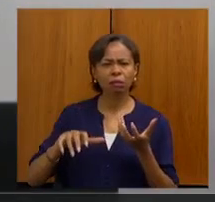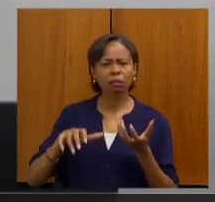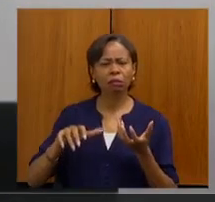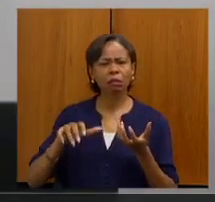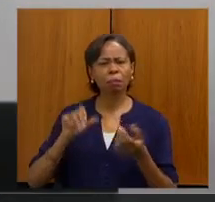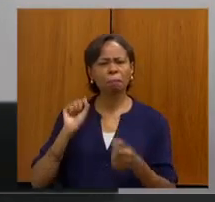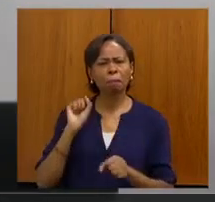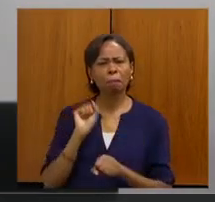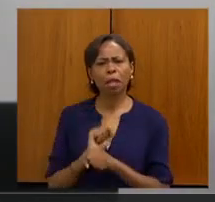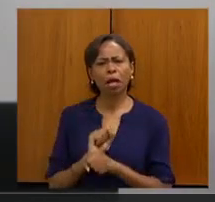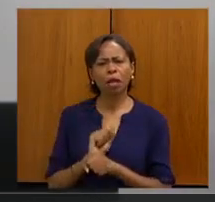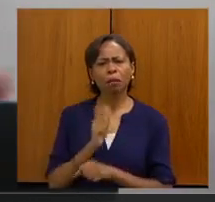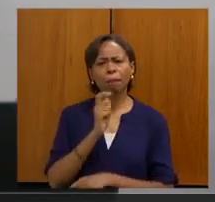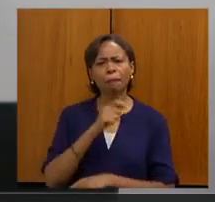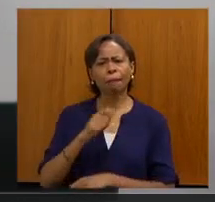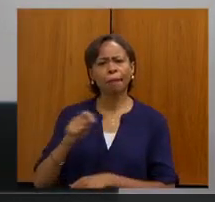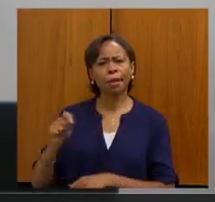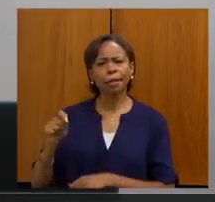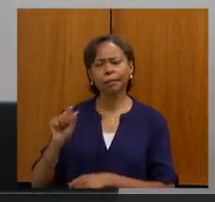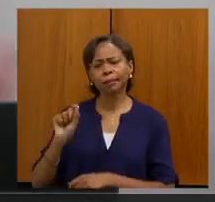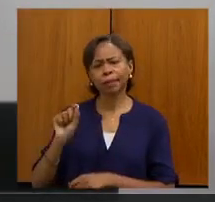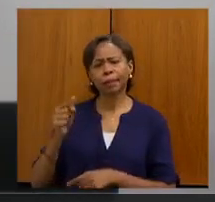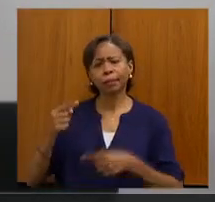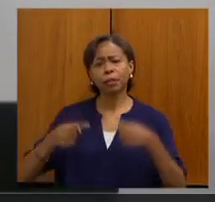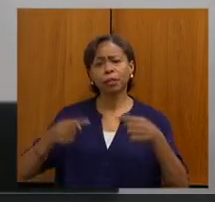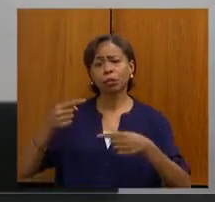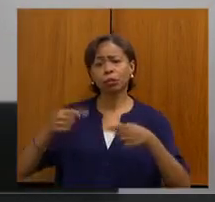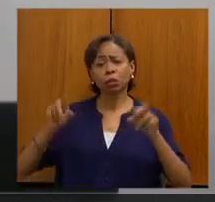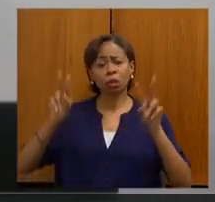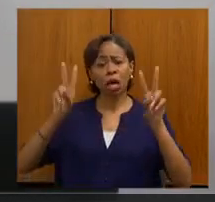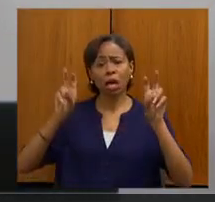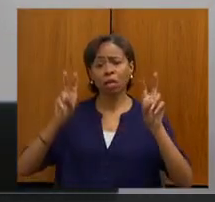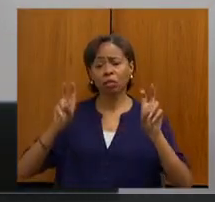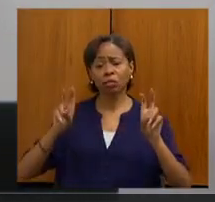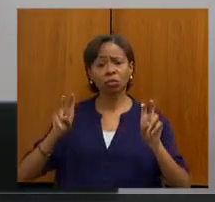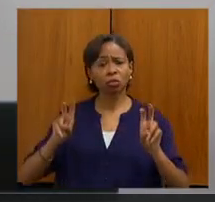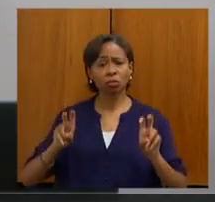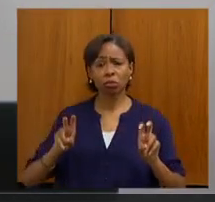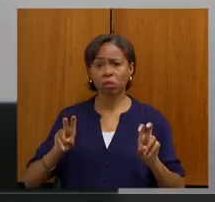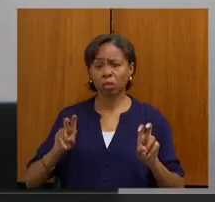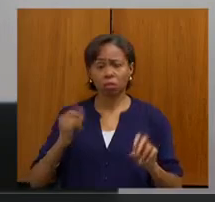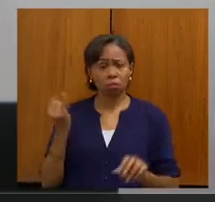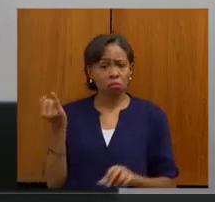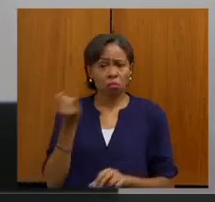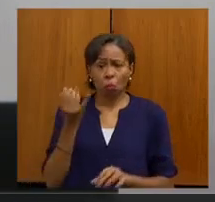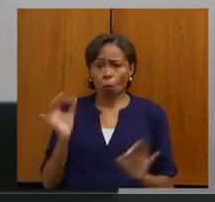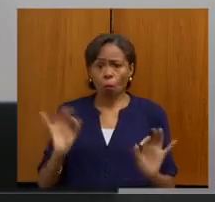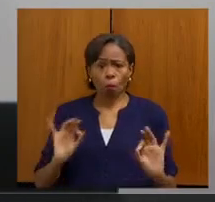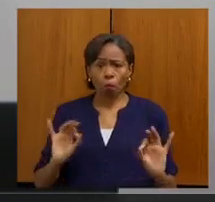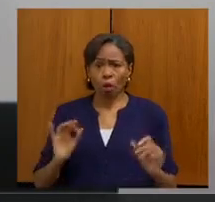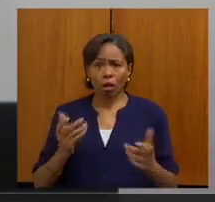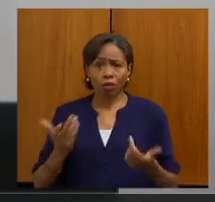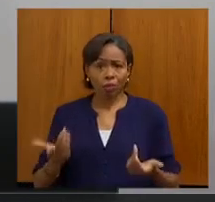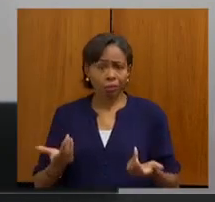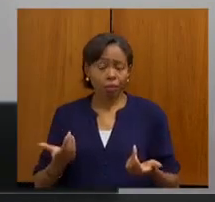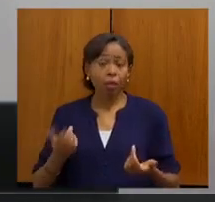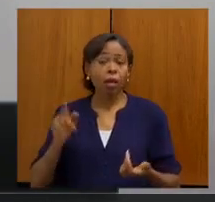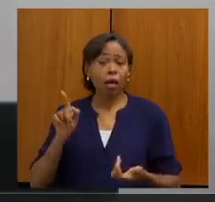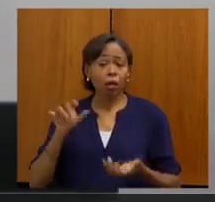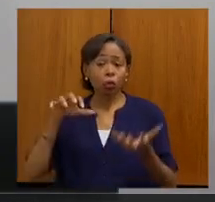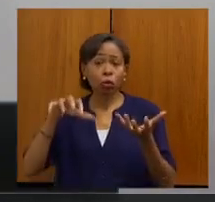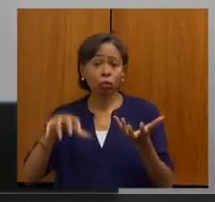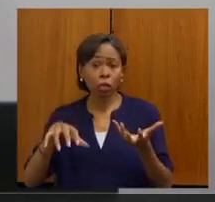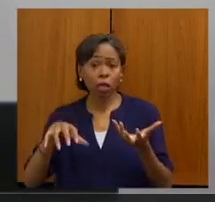meses, discutindo assuntos de pouca relevância para a sociedade. A gente viu o Congresso e o Senado